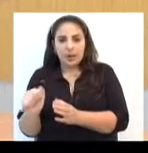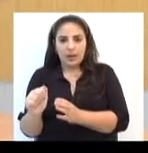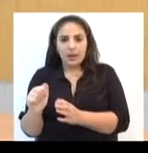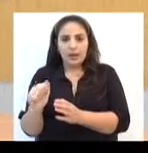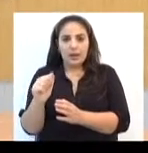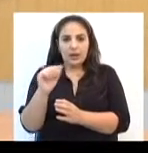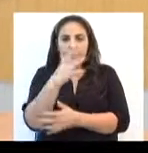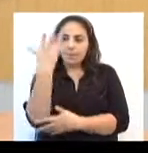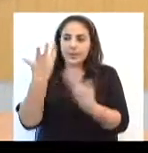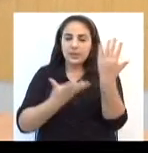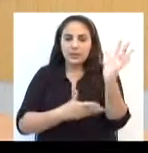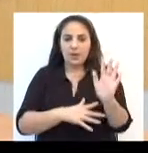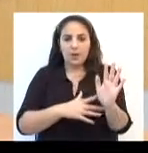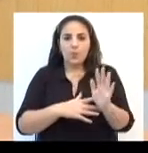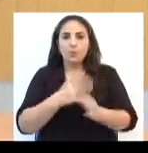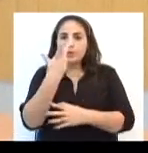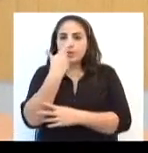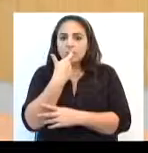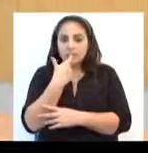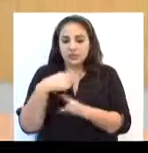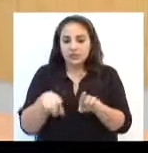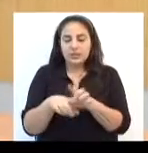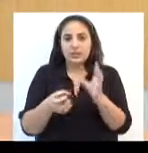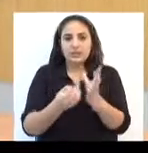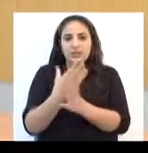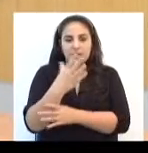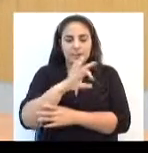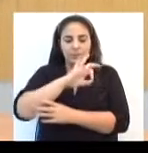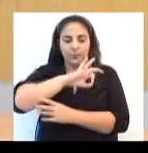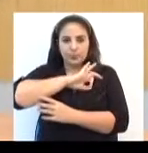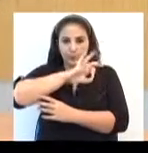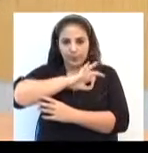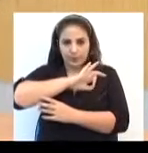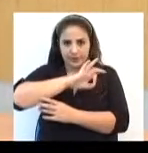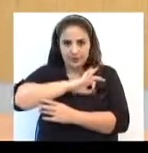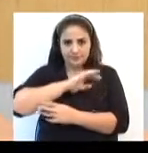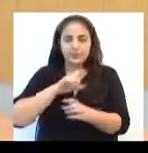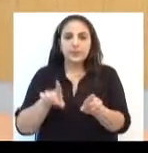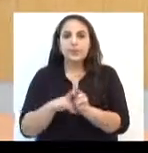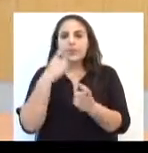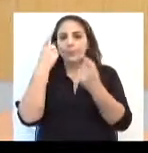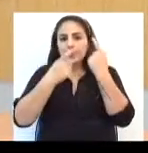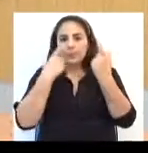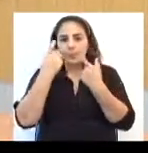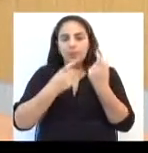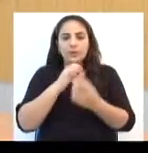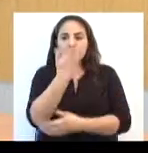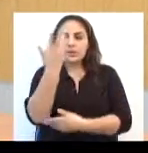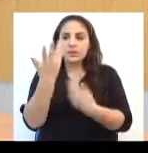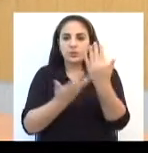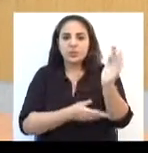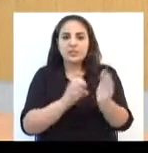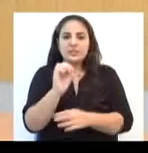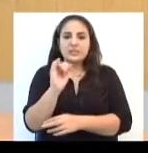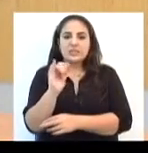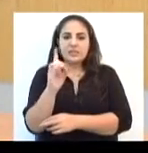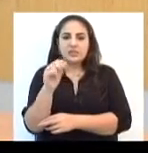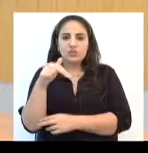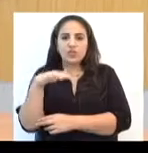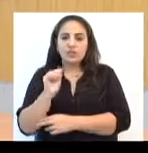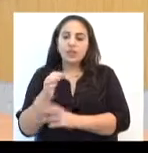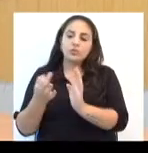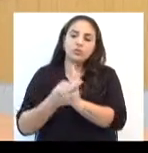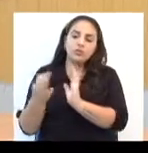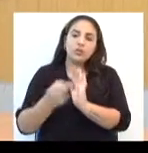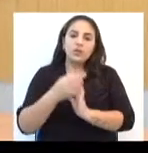criada a partir da Brigada Militar. Preocupado com a natureza, o vereador Sidney Ávila sugeriu que a